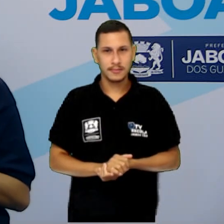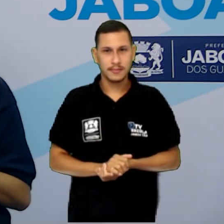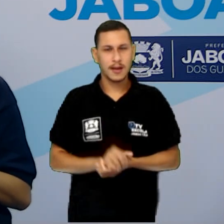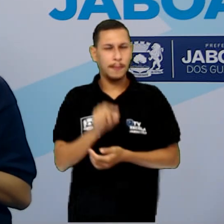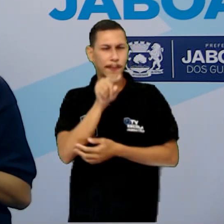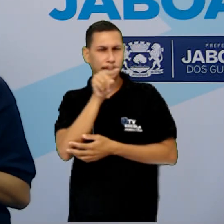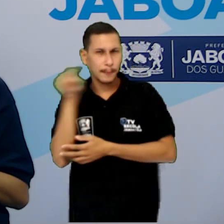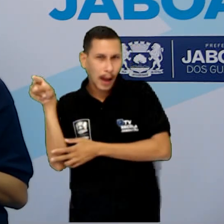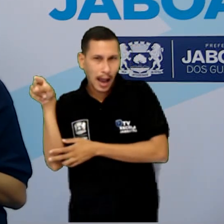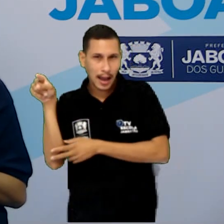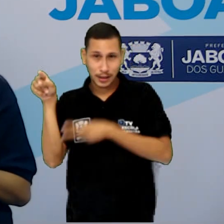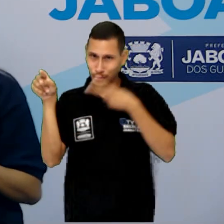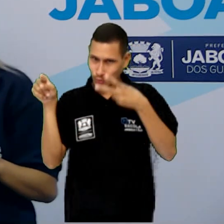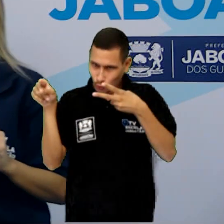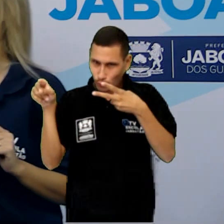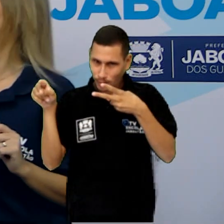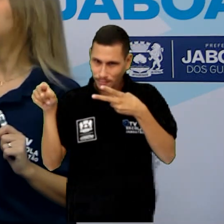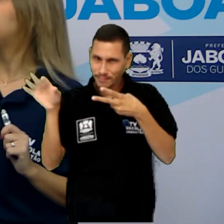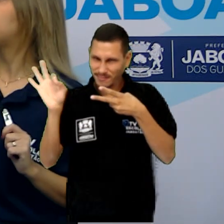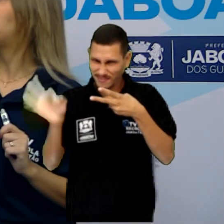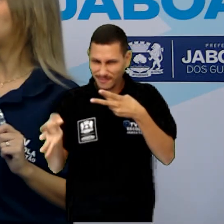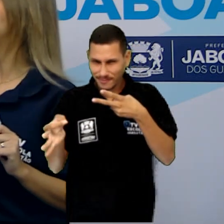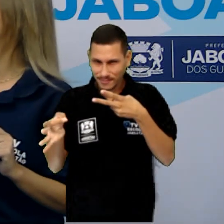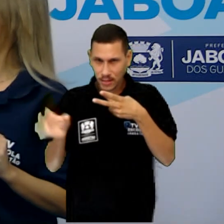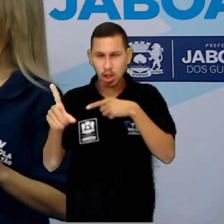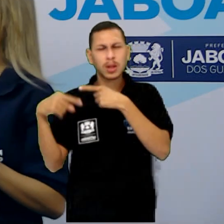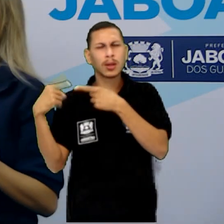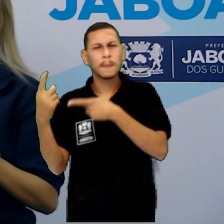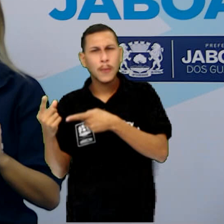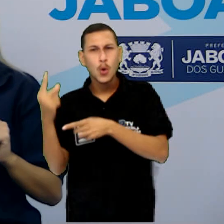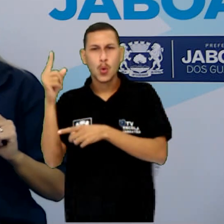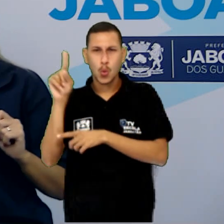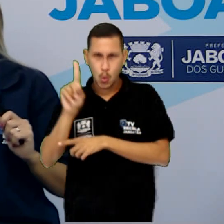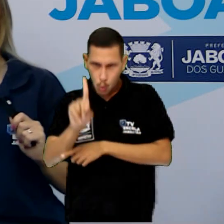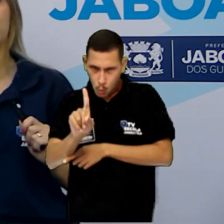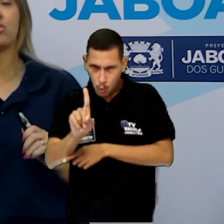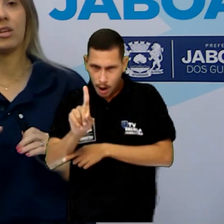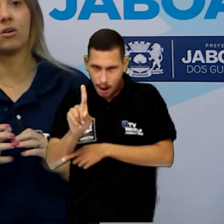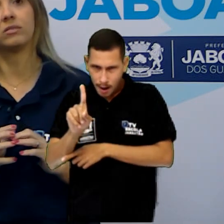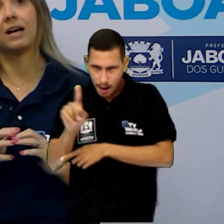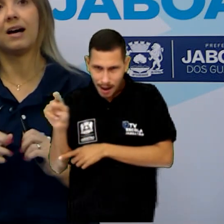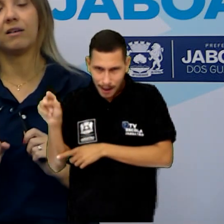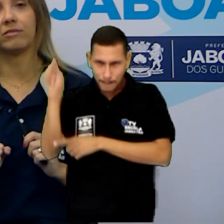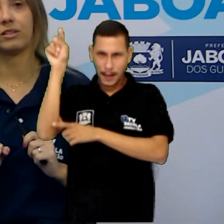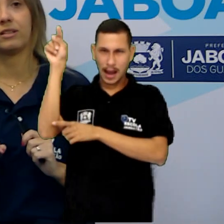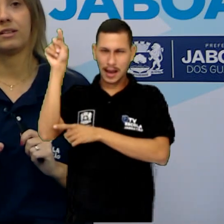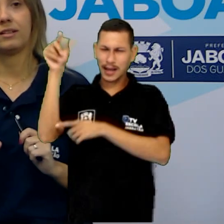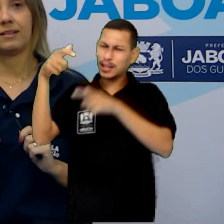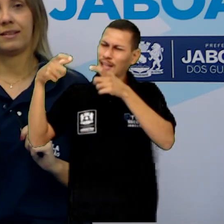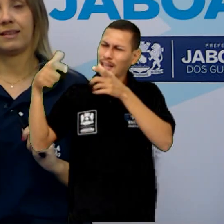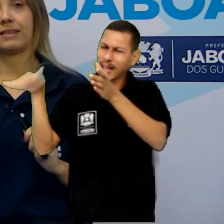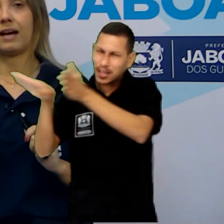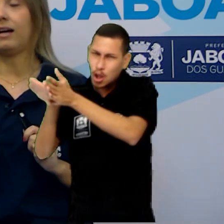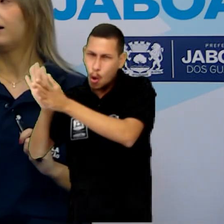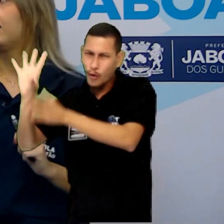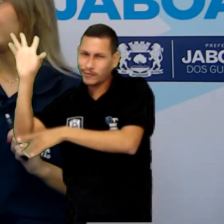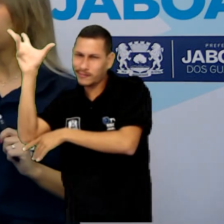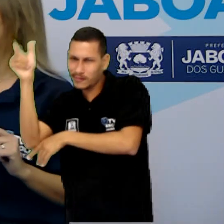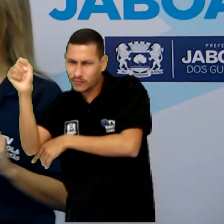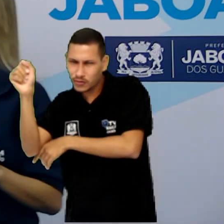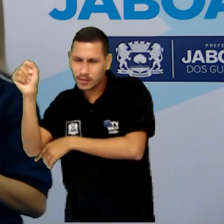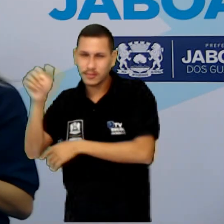Para o lado. Não é? E depois, uma setinha. E chegou na árvore. Tá?